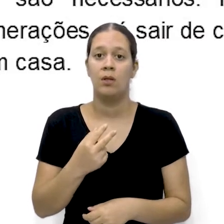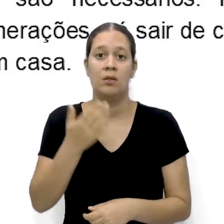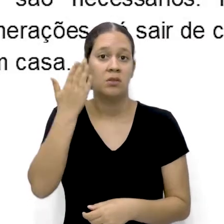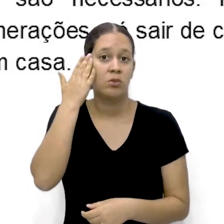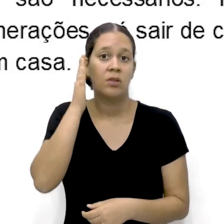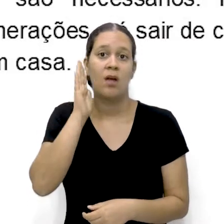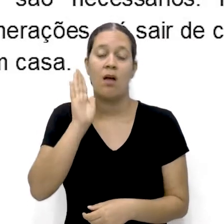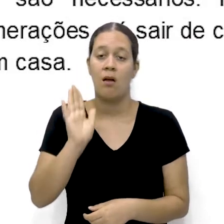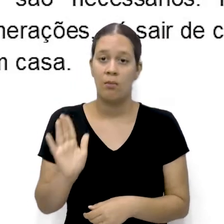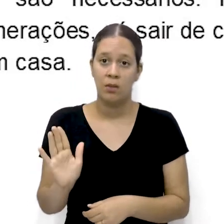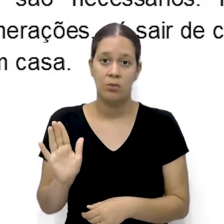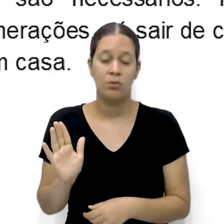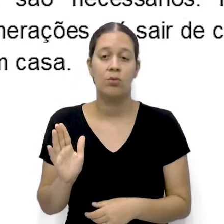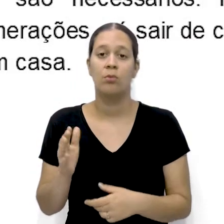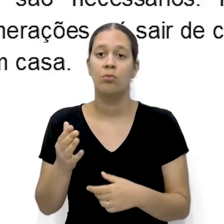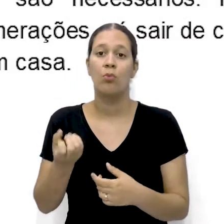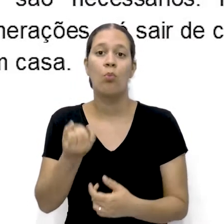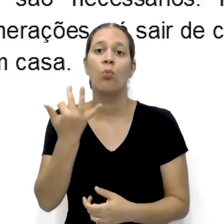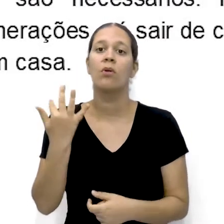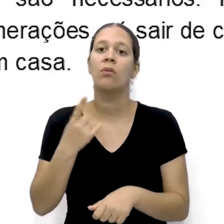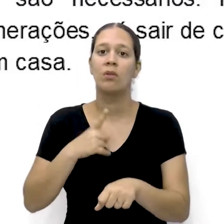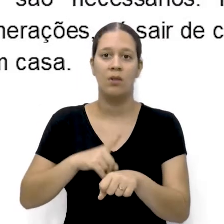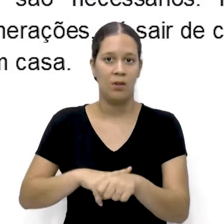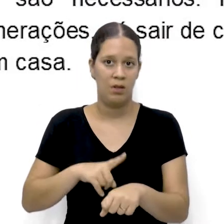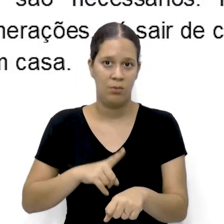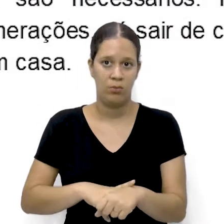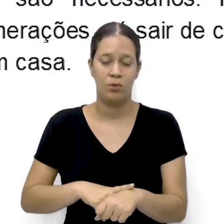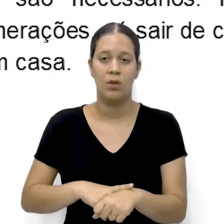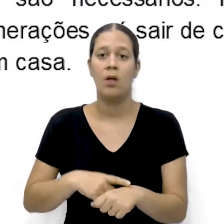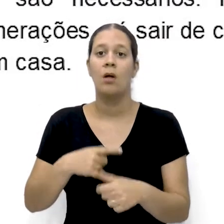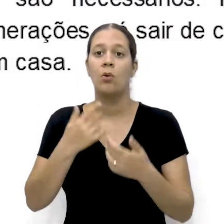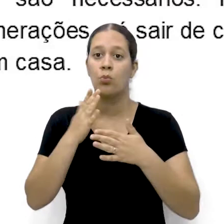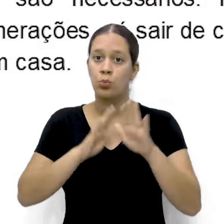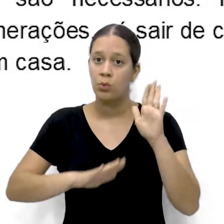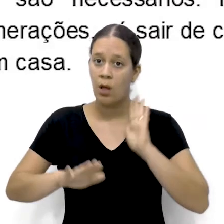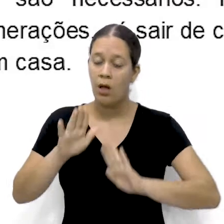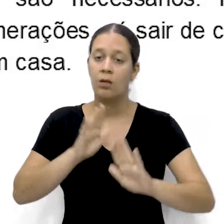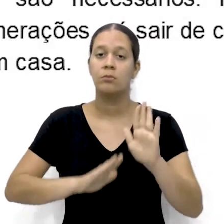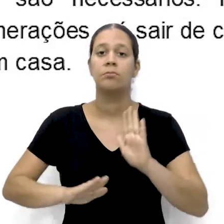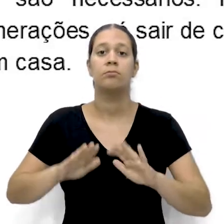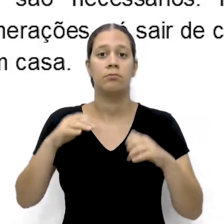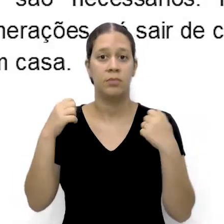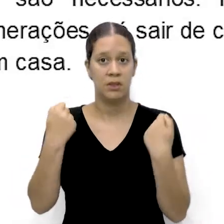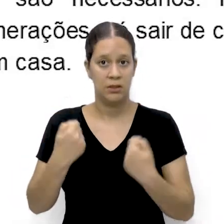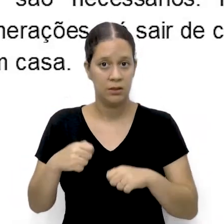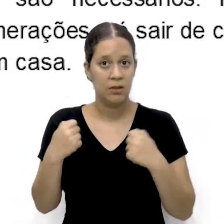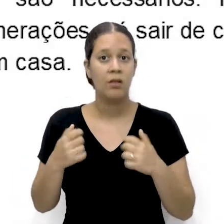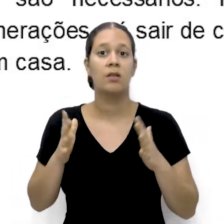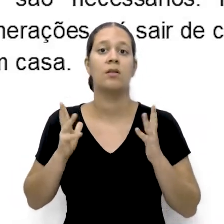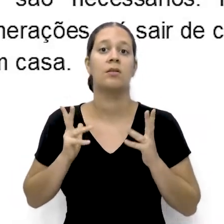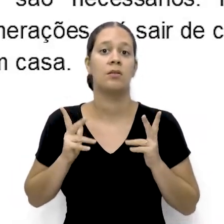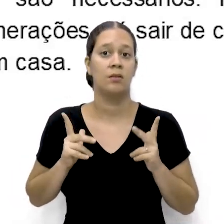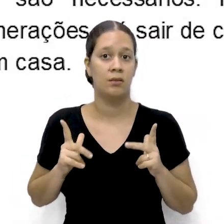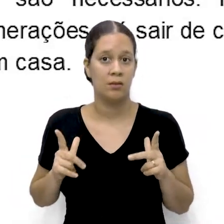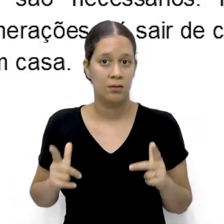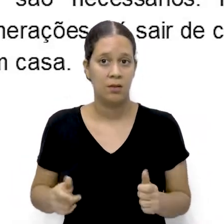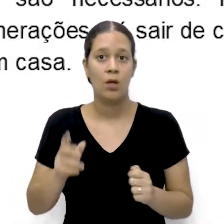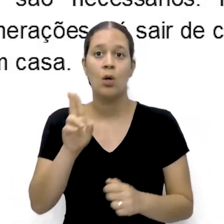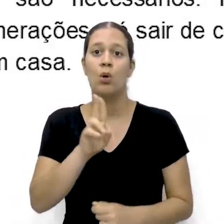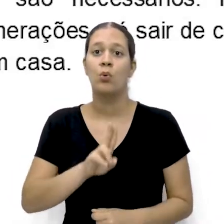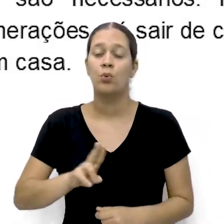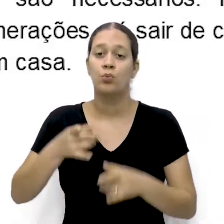sabemos exatamente por quanto tempo Todos os cuidados são necessários Higiene retombrada, uso de